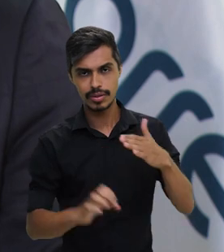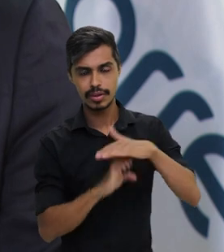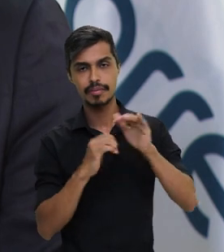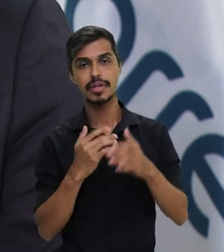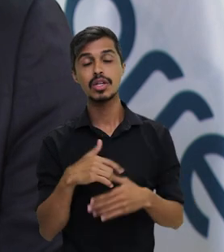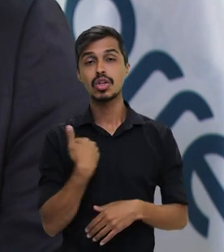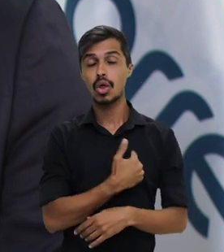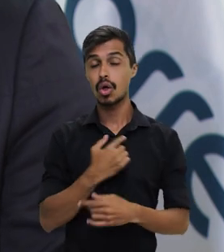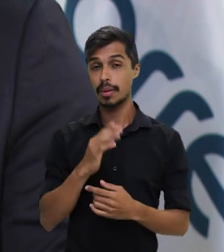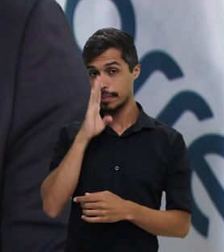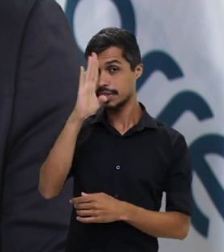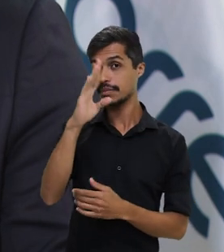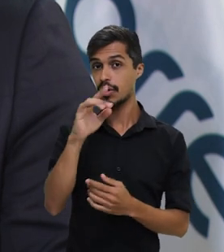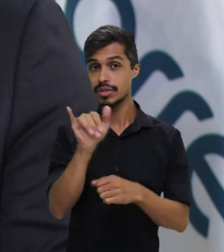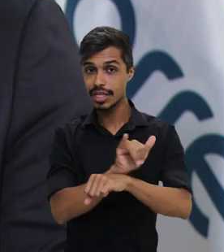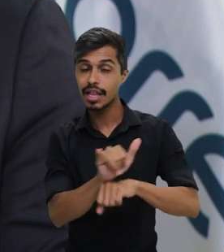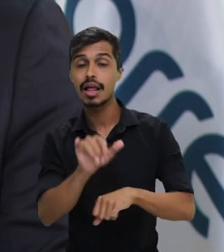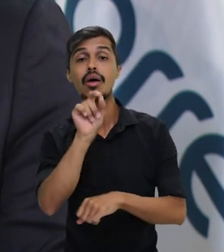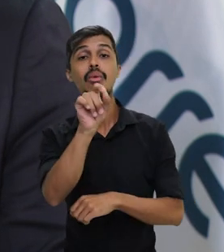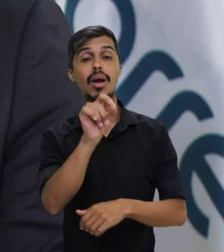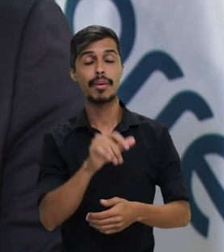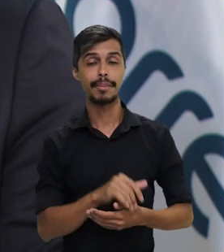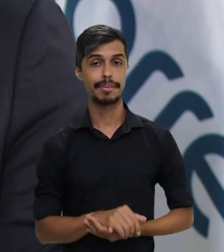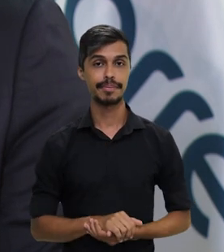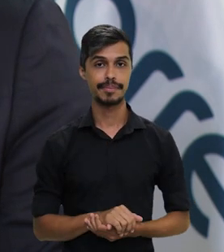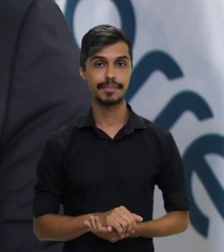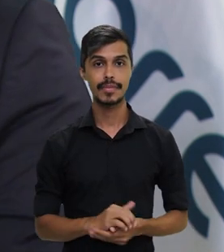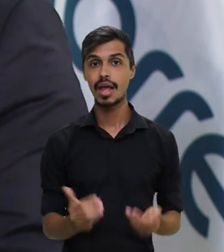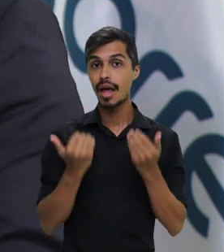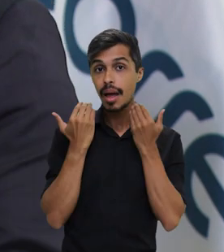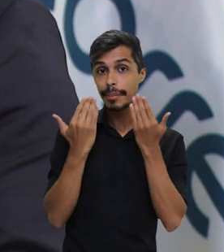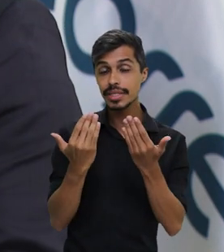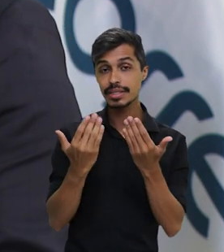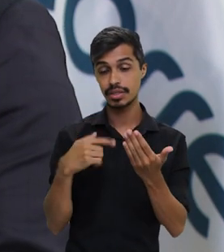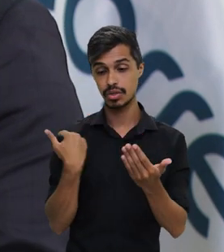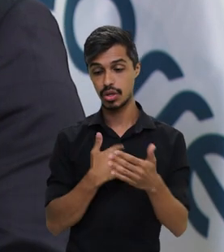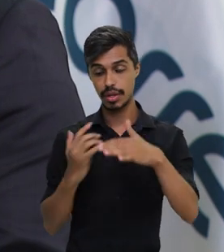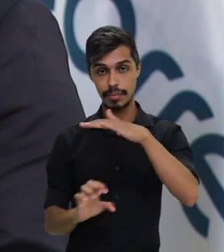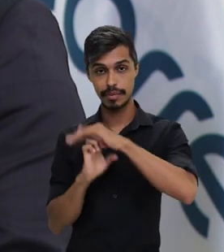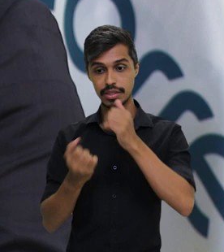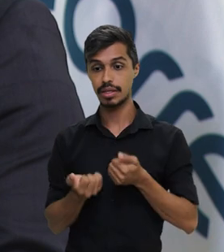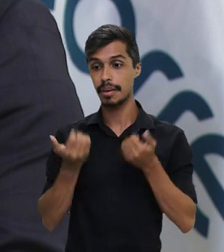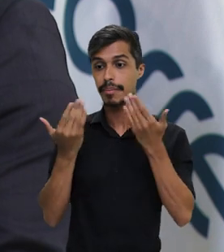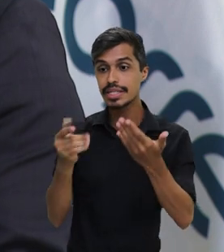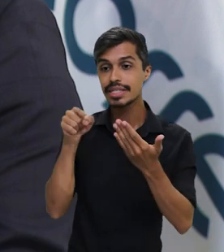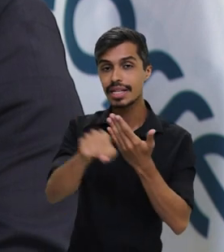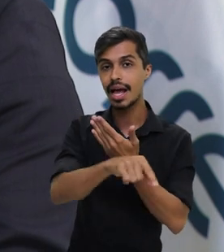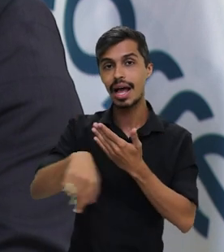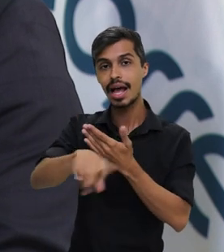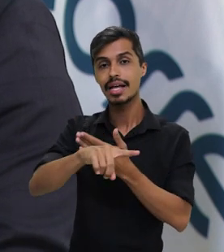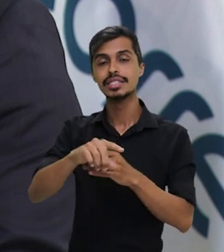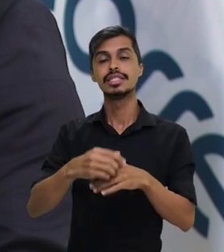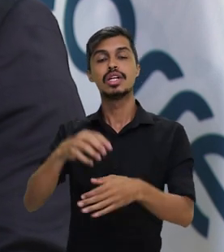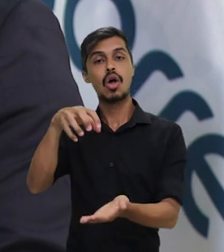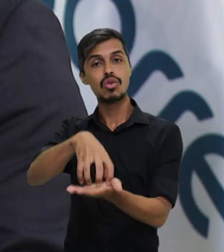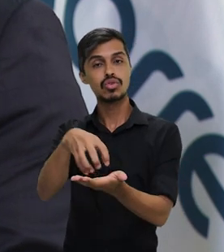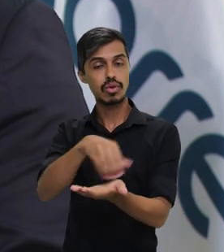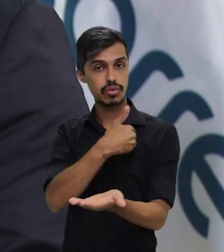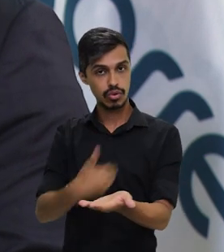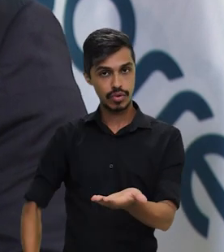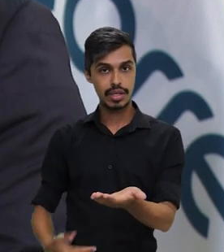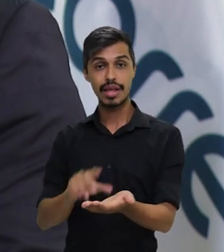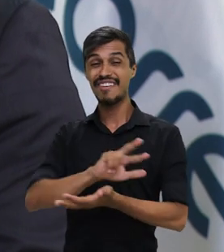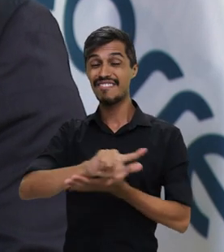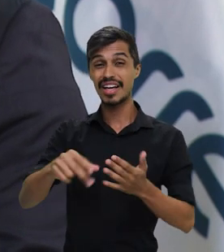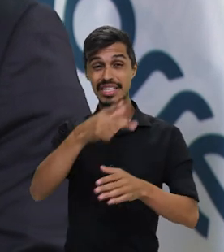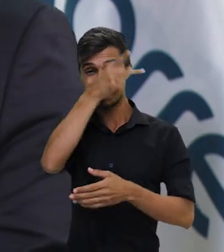medidas que nós estamos tomando é justamente a apresentação da nossa empresa para os órgãos públicos. Tem muitas prefeituras,